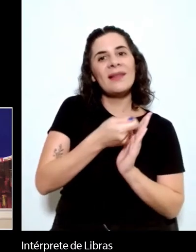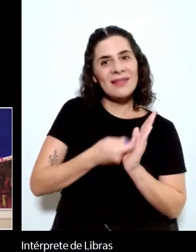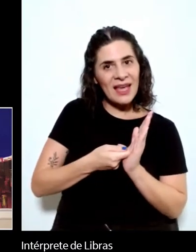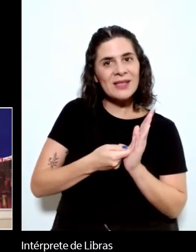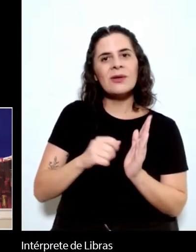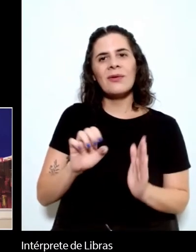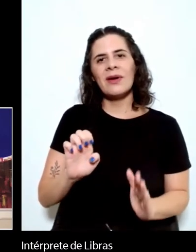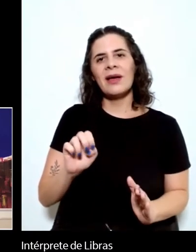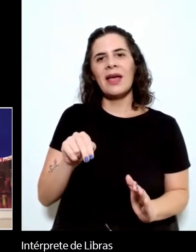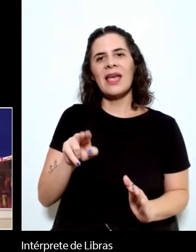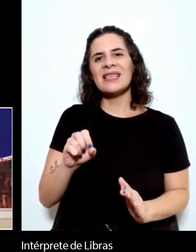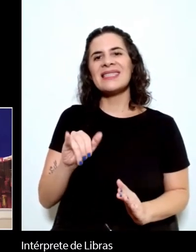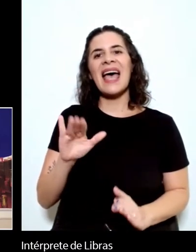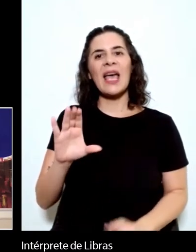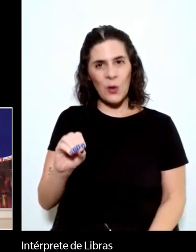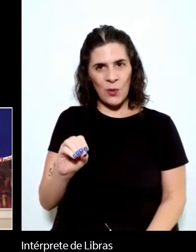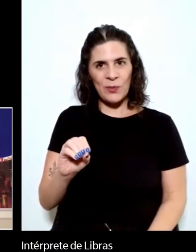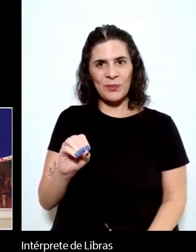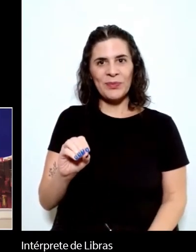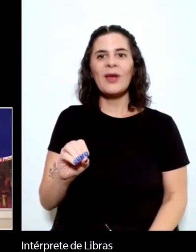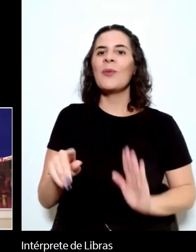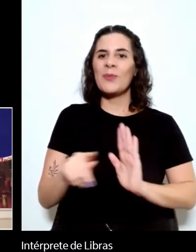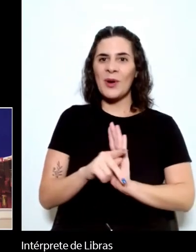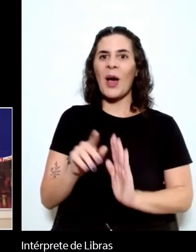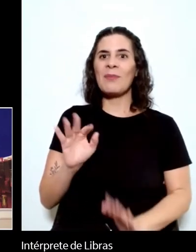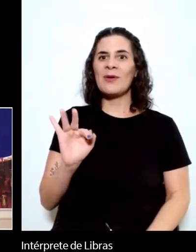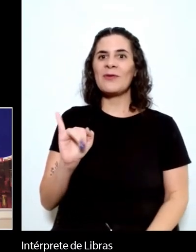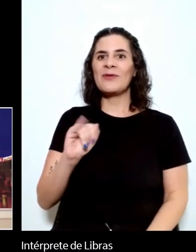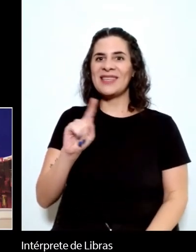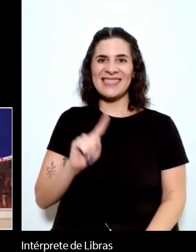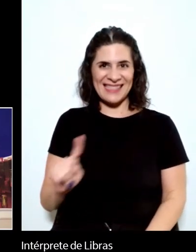o Insight do Earl Fitz e vou ler assim que essa mesa terminar